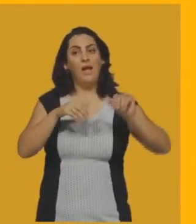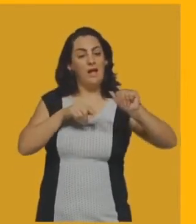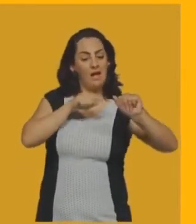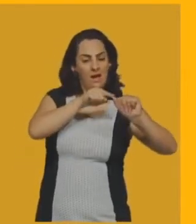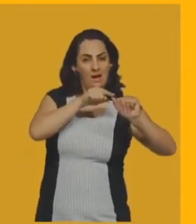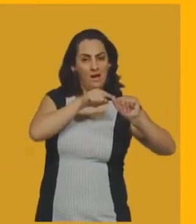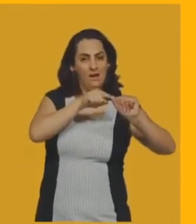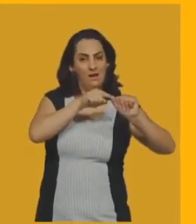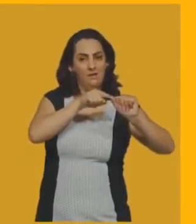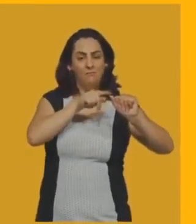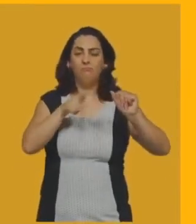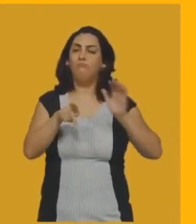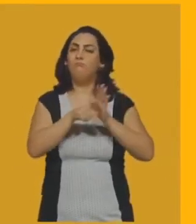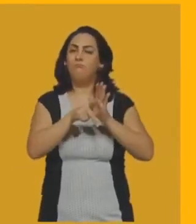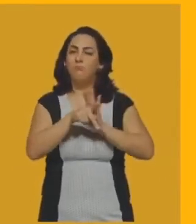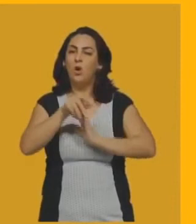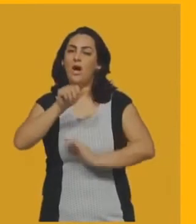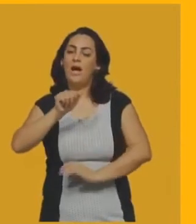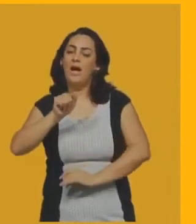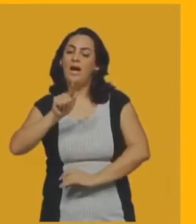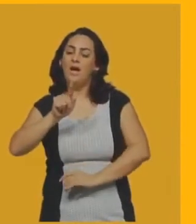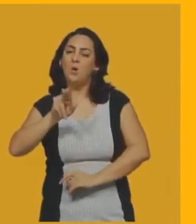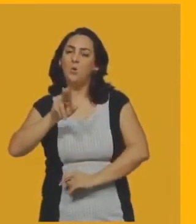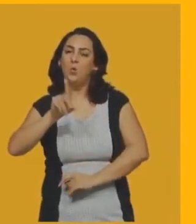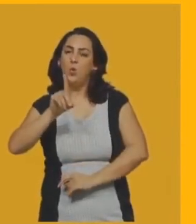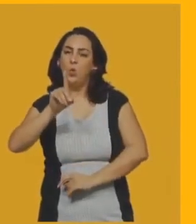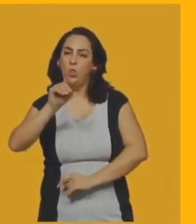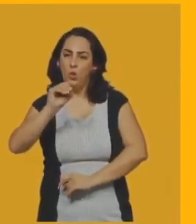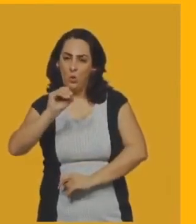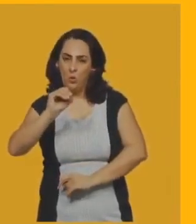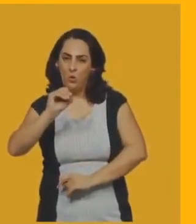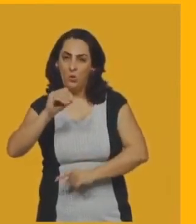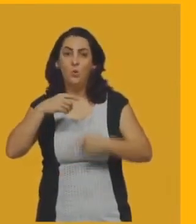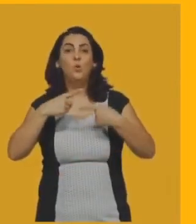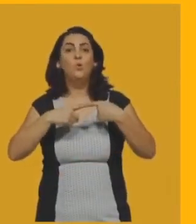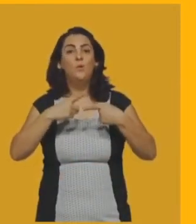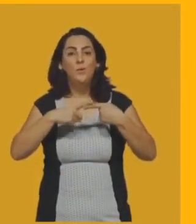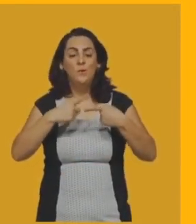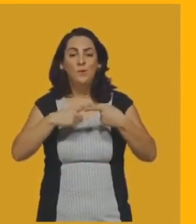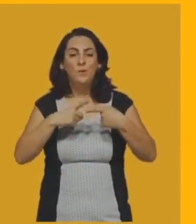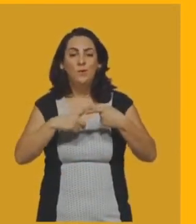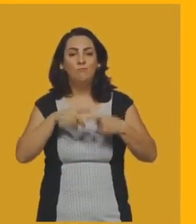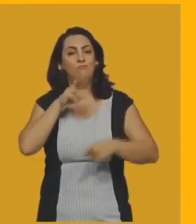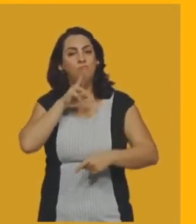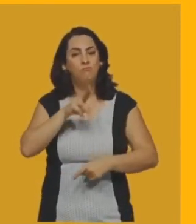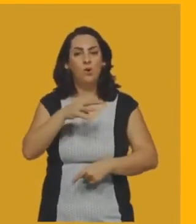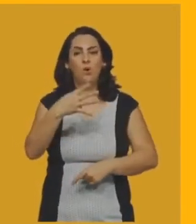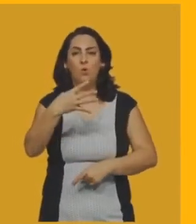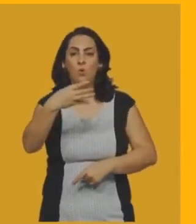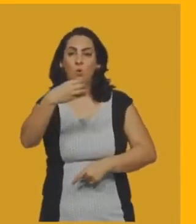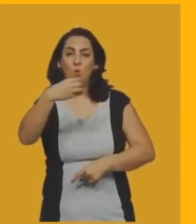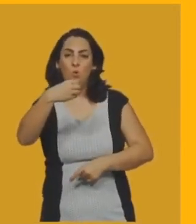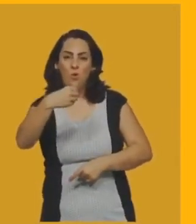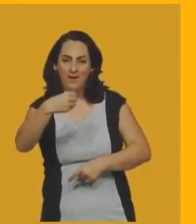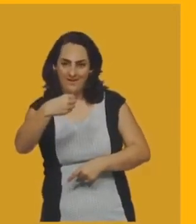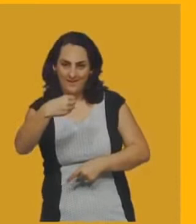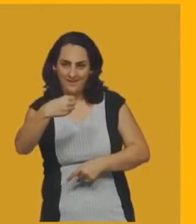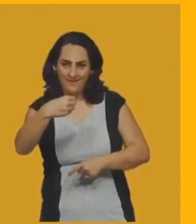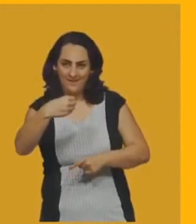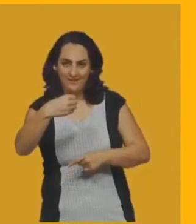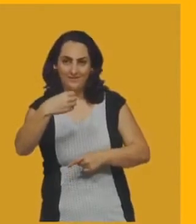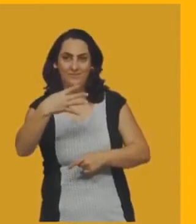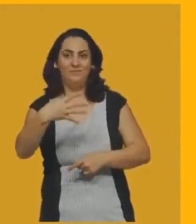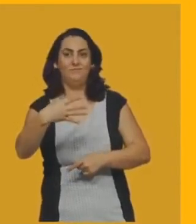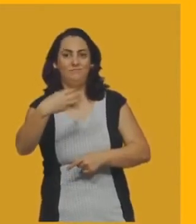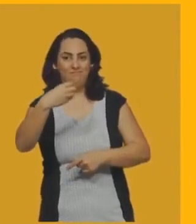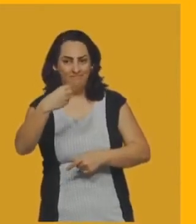agudo, ok? Então, aqui a gente tem mais outro exemplo de um ângulo obtuso, que é